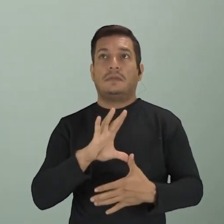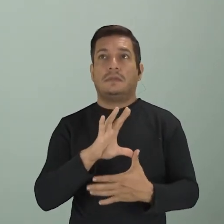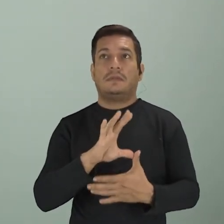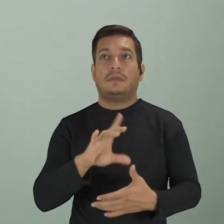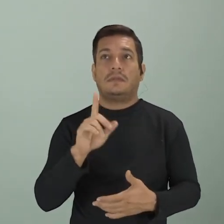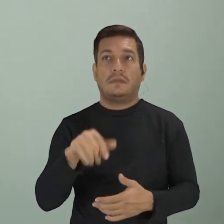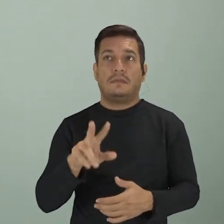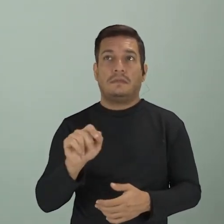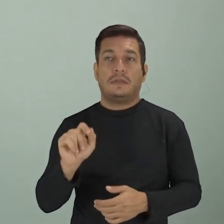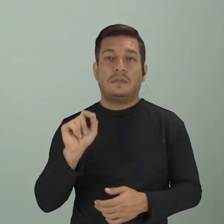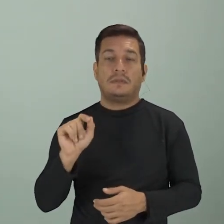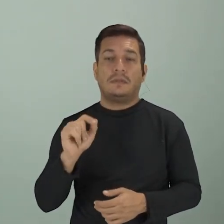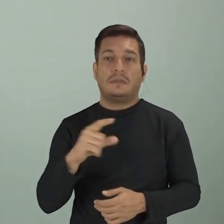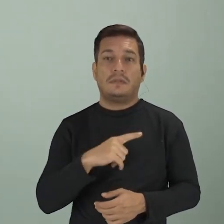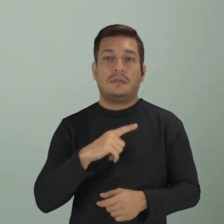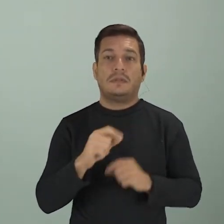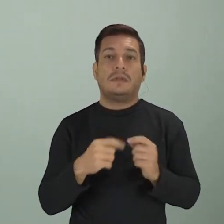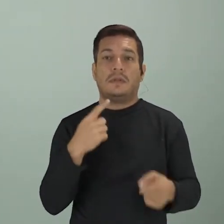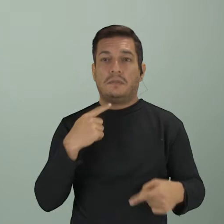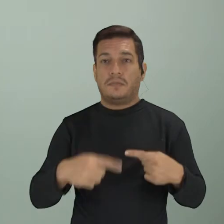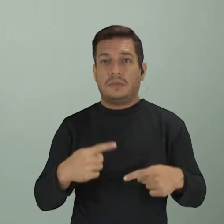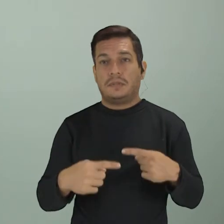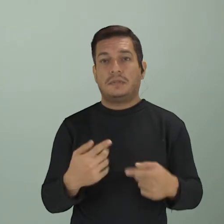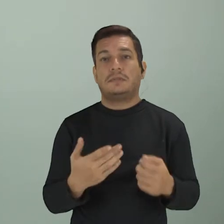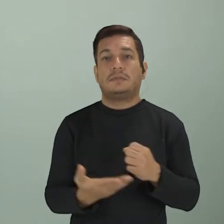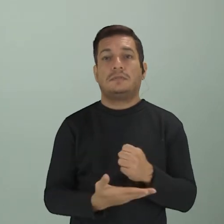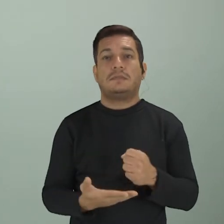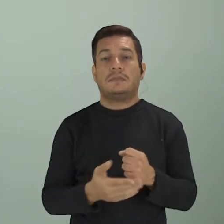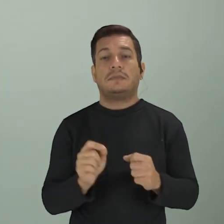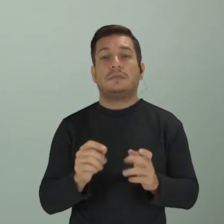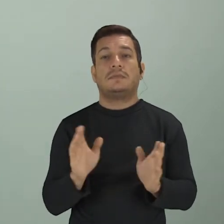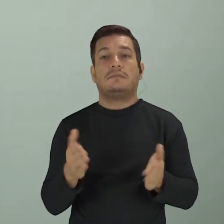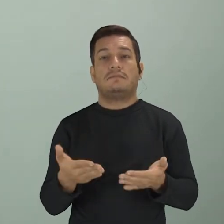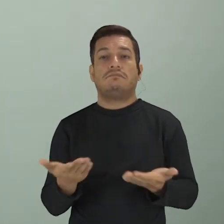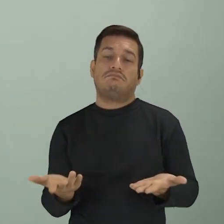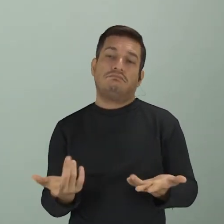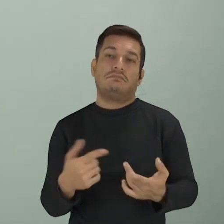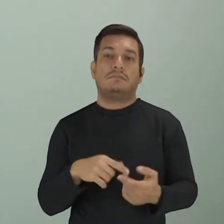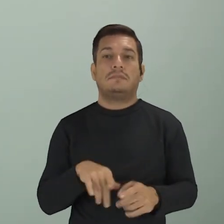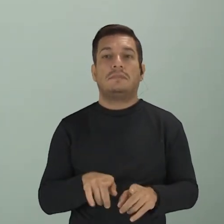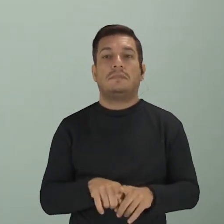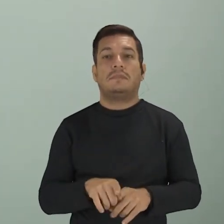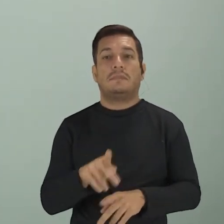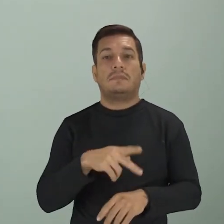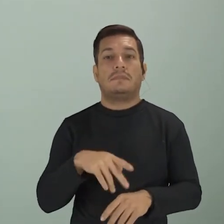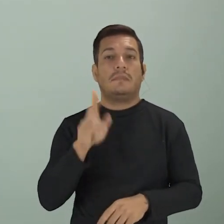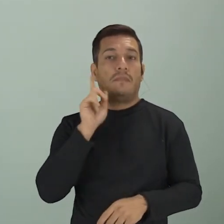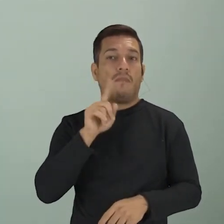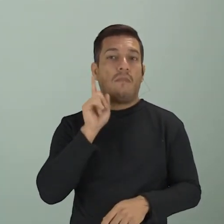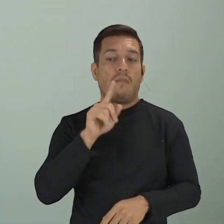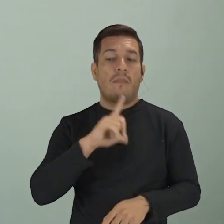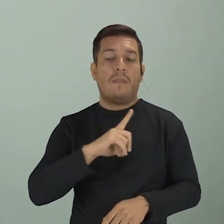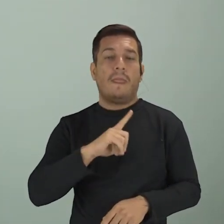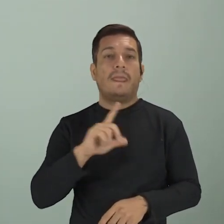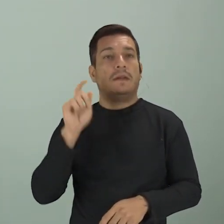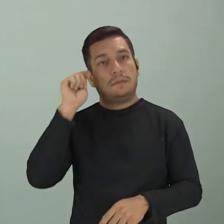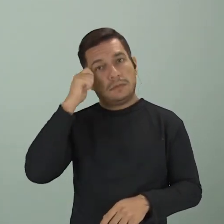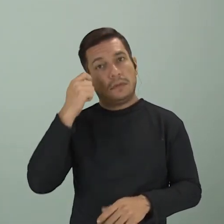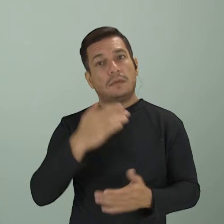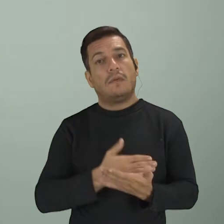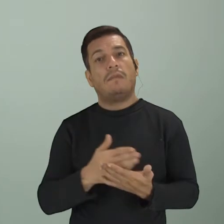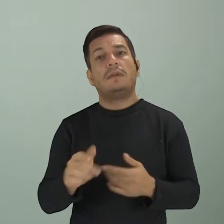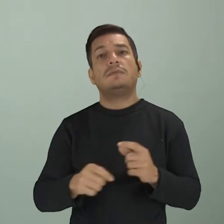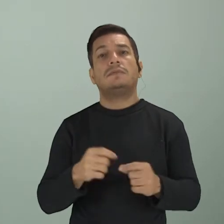ele vai gerir políticas de acordo com a sua especificidade, né? E aí, então, nos Estados Unidos, a gente tem esses negros que